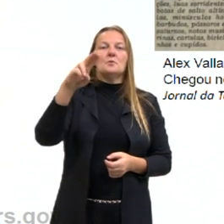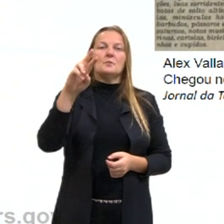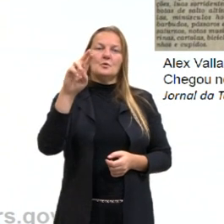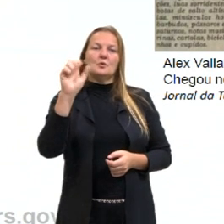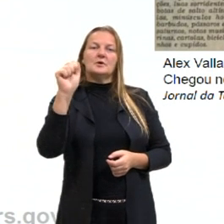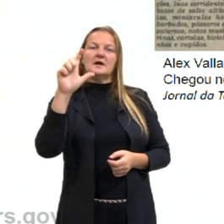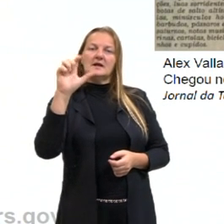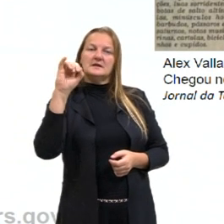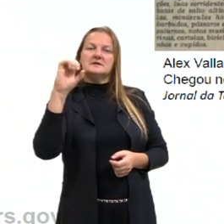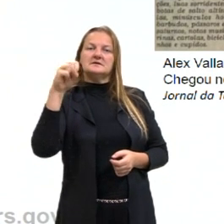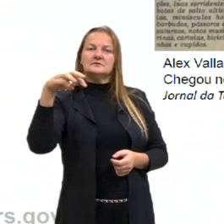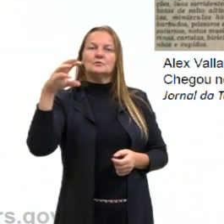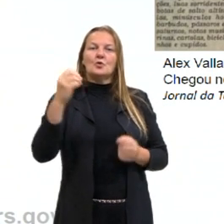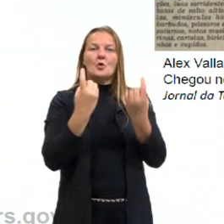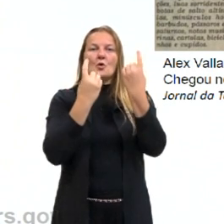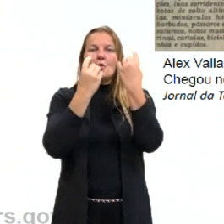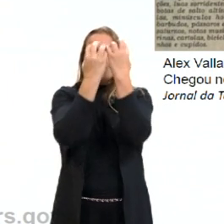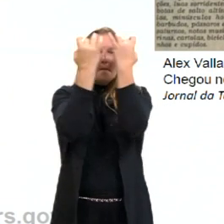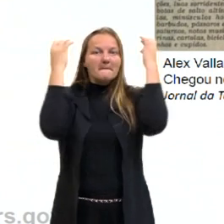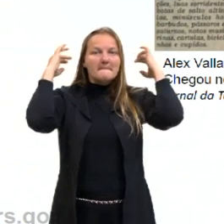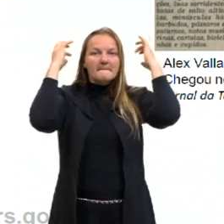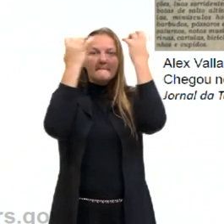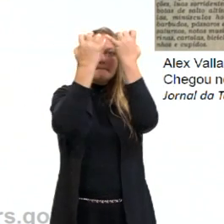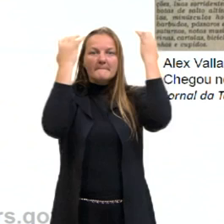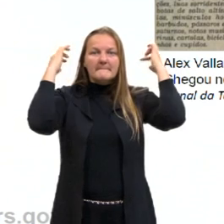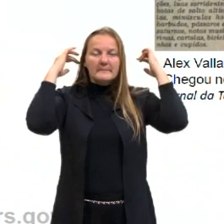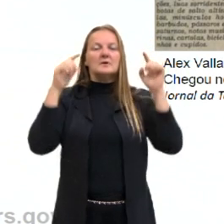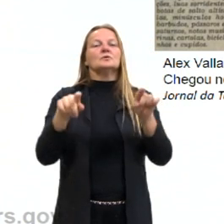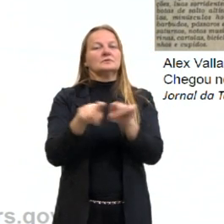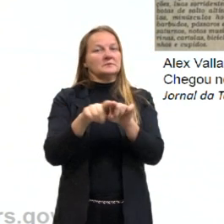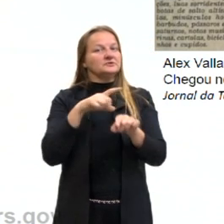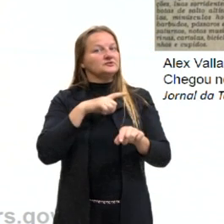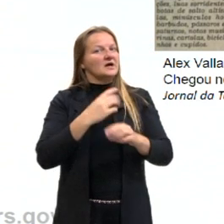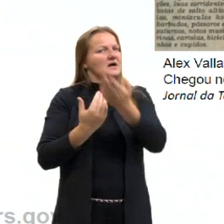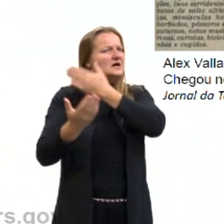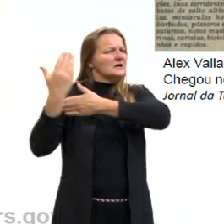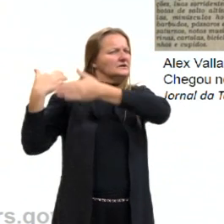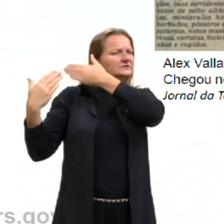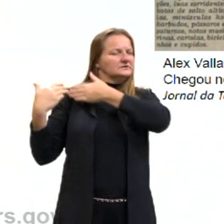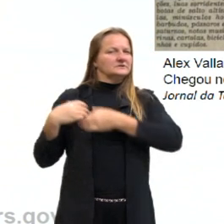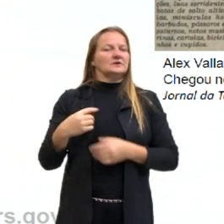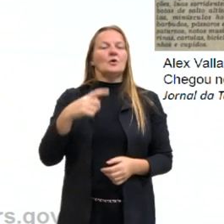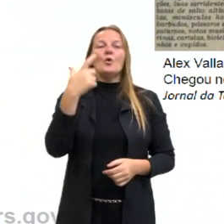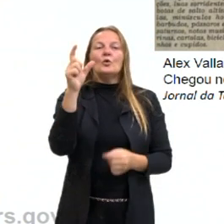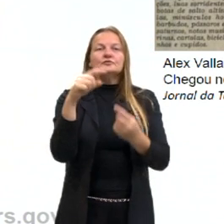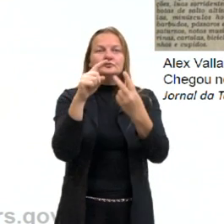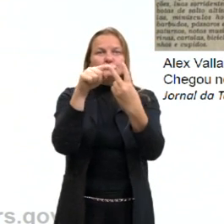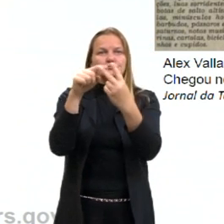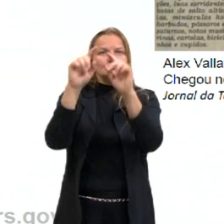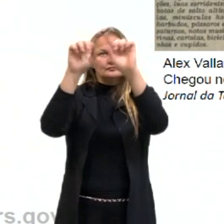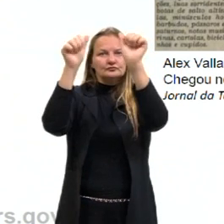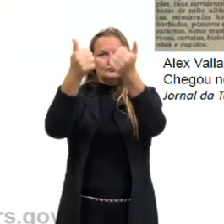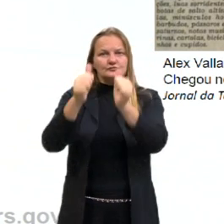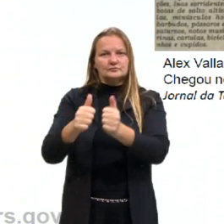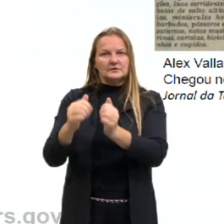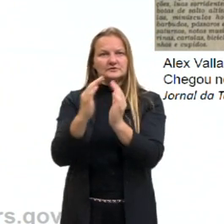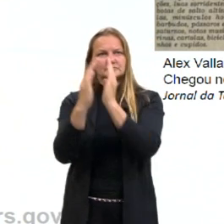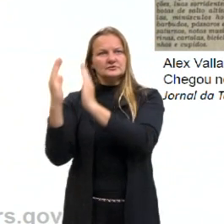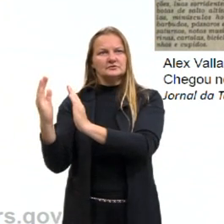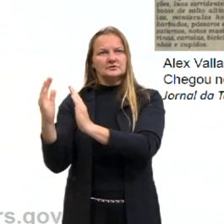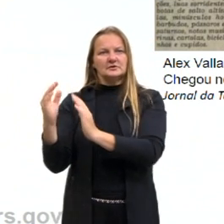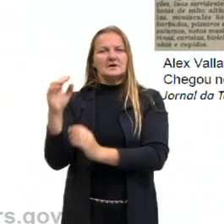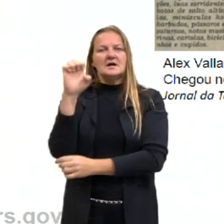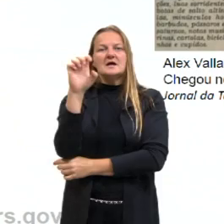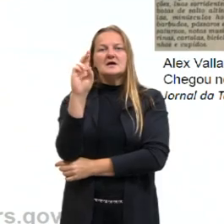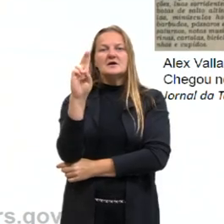também. E aqui do outro lado, então, mais contemporâneo ainda, o Eduardo Cobra, nasceu em 1975, é de São